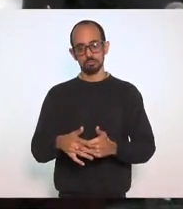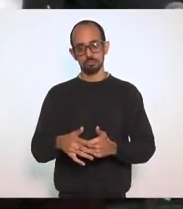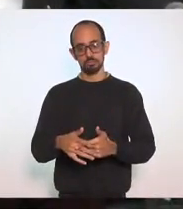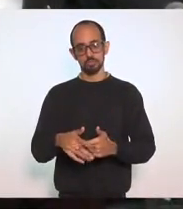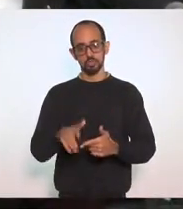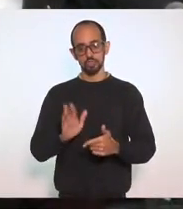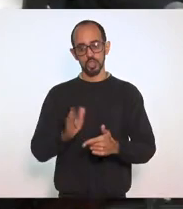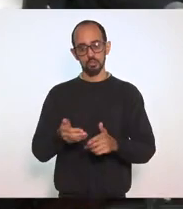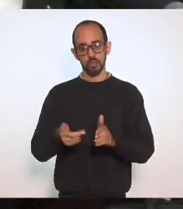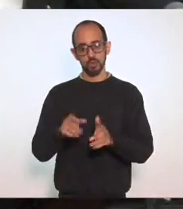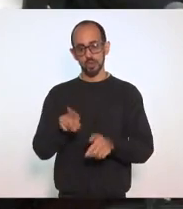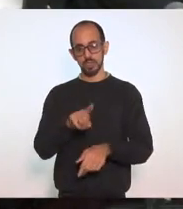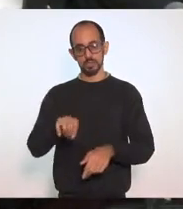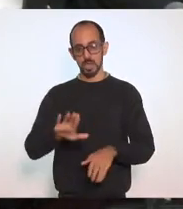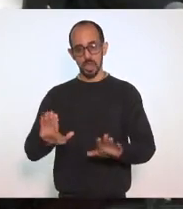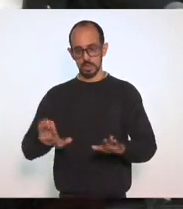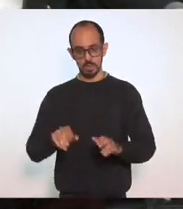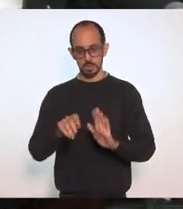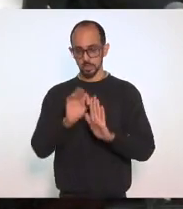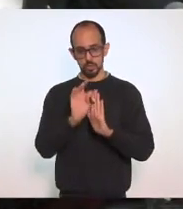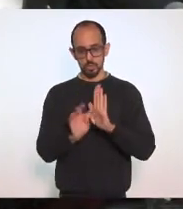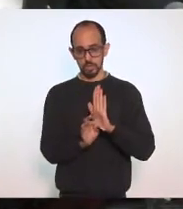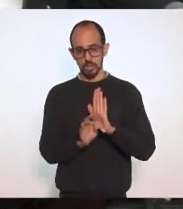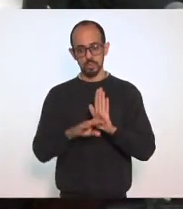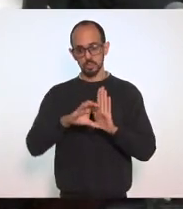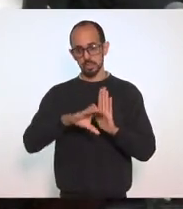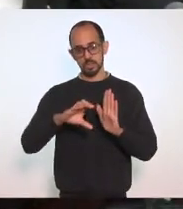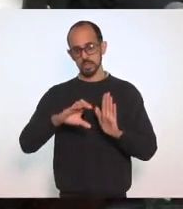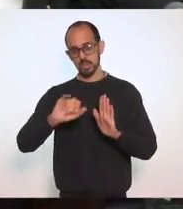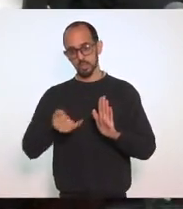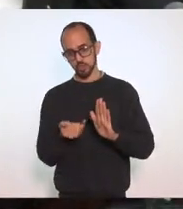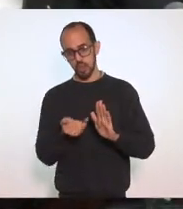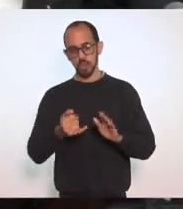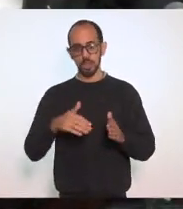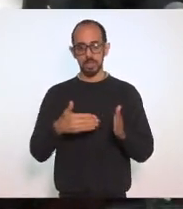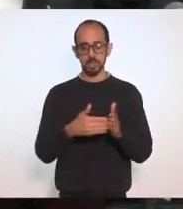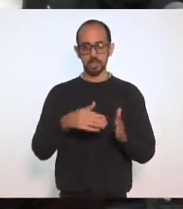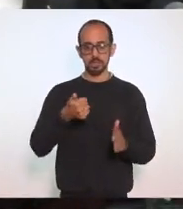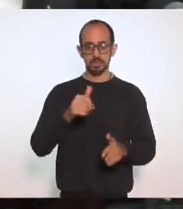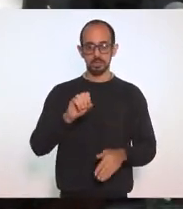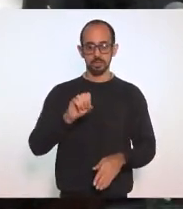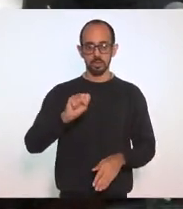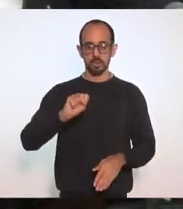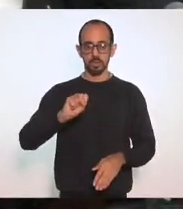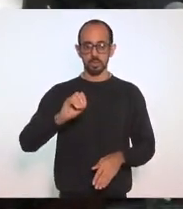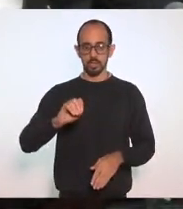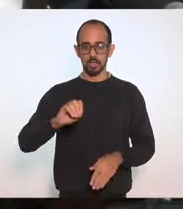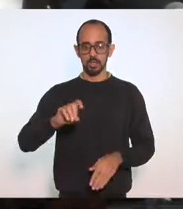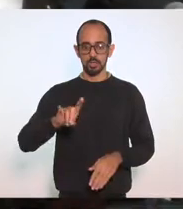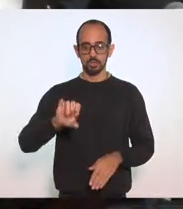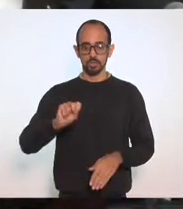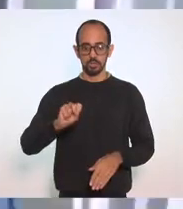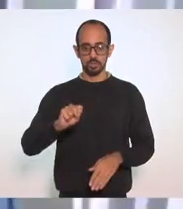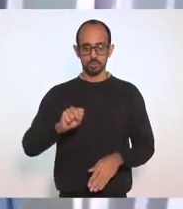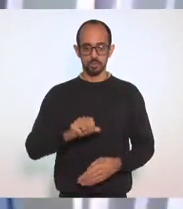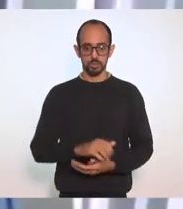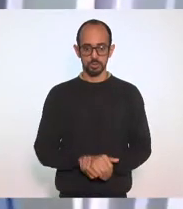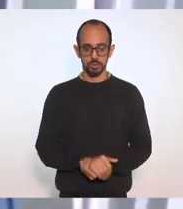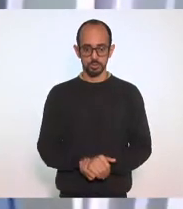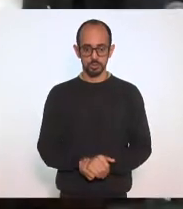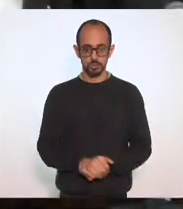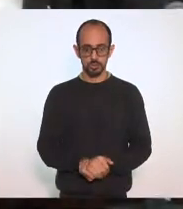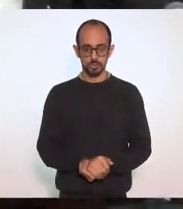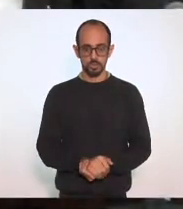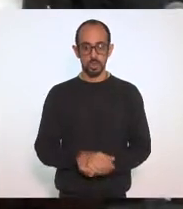E vamos... O texto é o texto da CCJ de até 180 dias. Então, parágrafo único está suprimido, né, presidente?